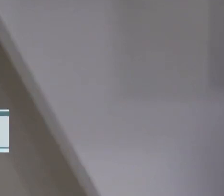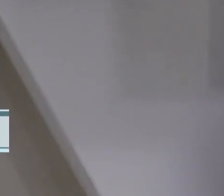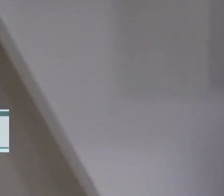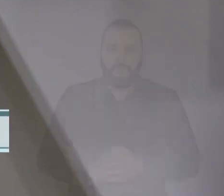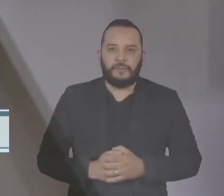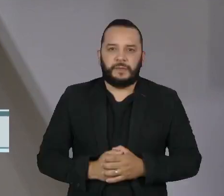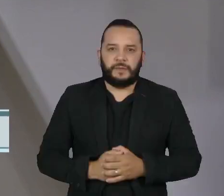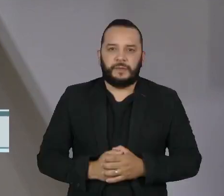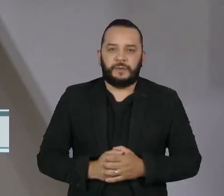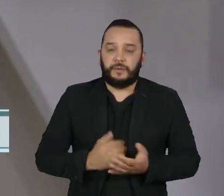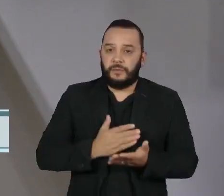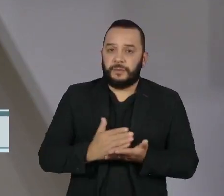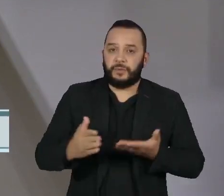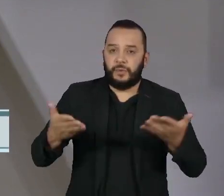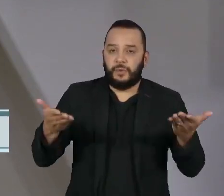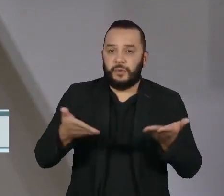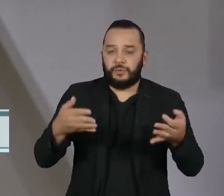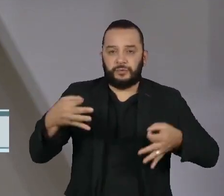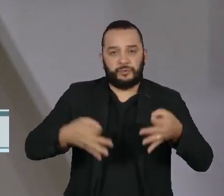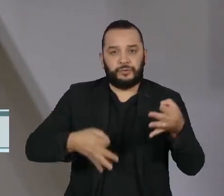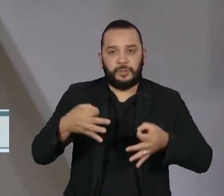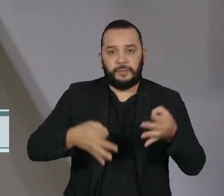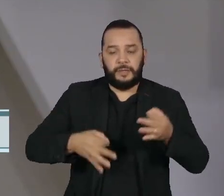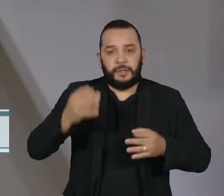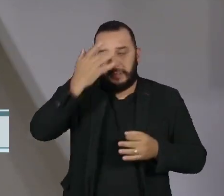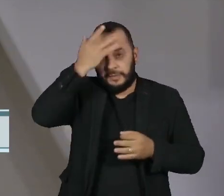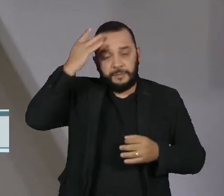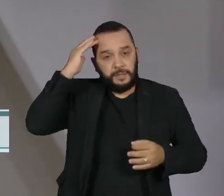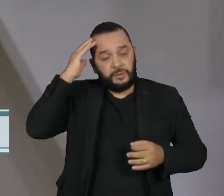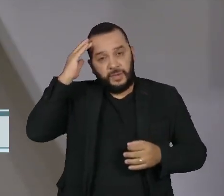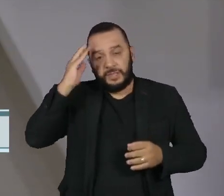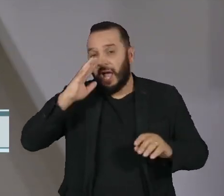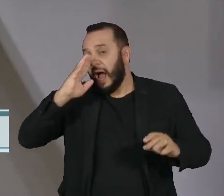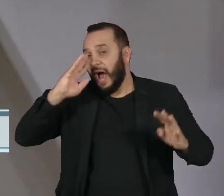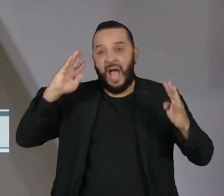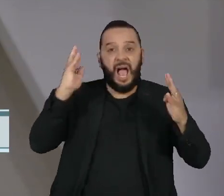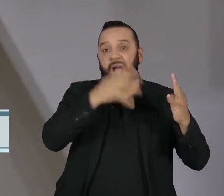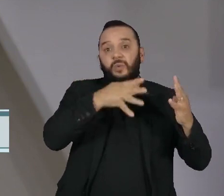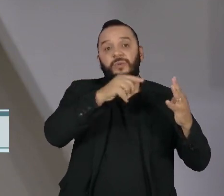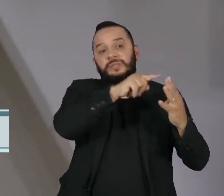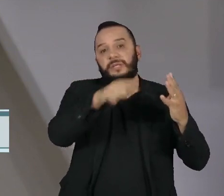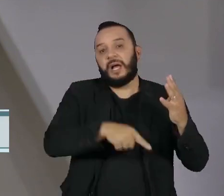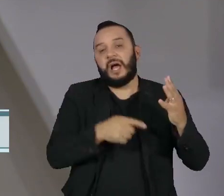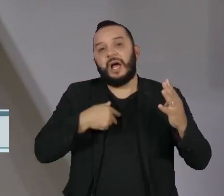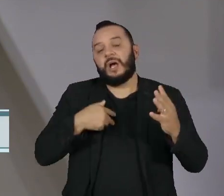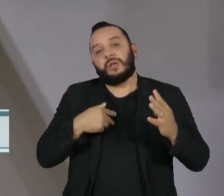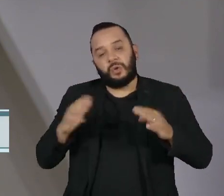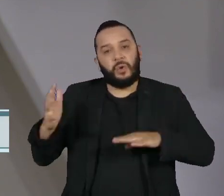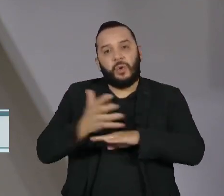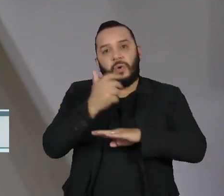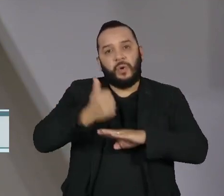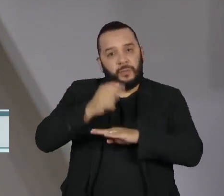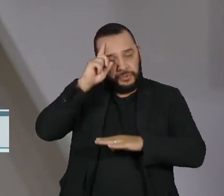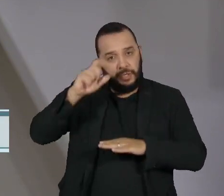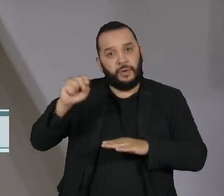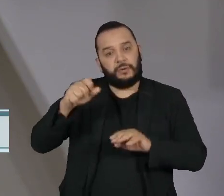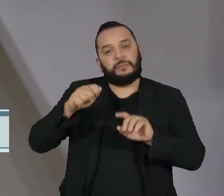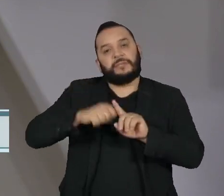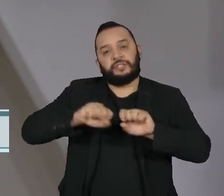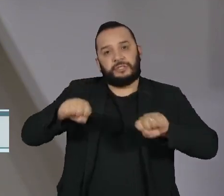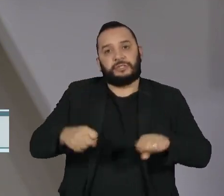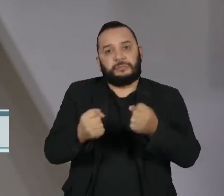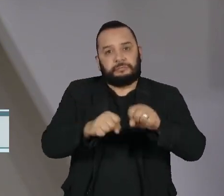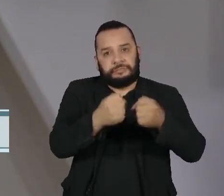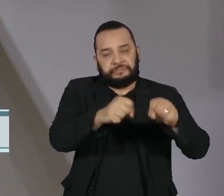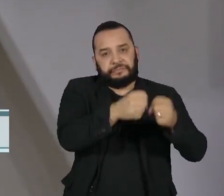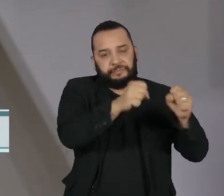Começou hoje o julgamento dos réus que participaram dos atos golpistas de 8 de janeiro. Supremo Tribunal Federal julga individualmente